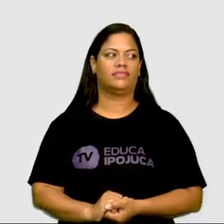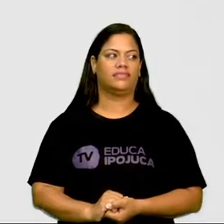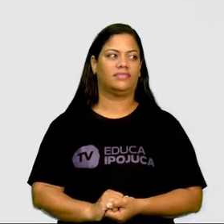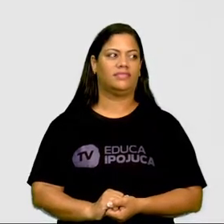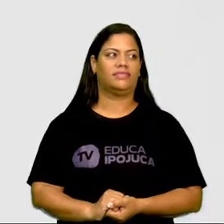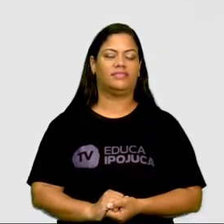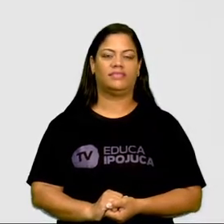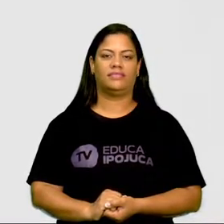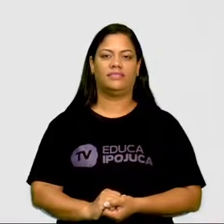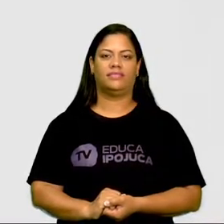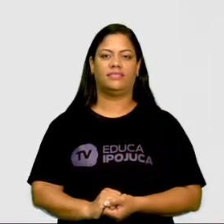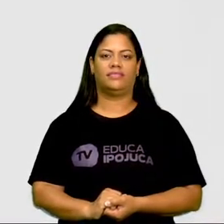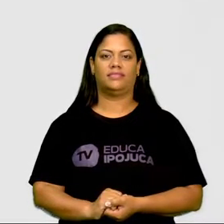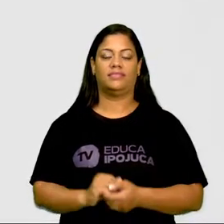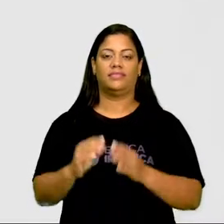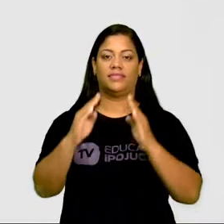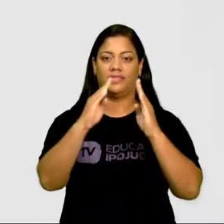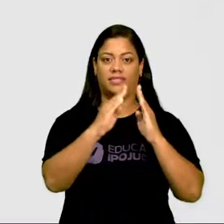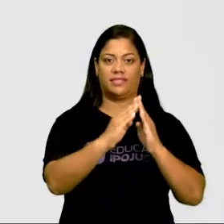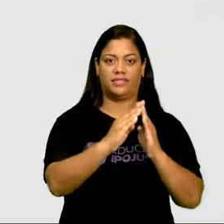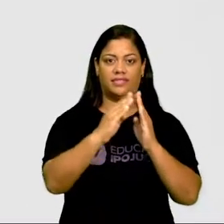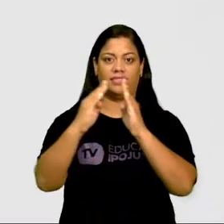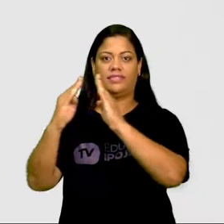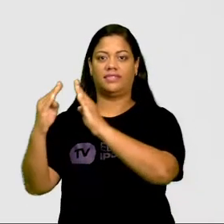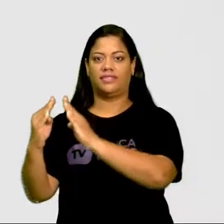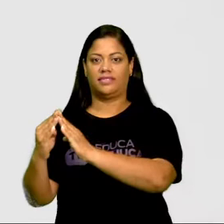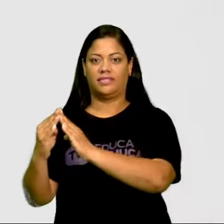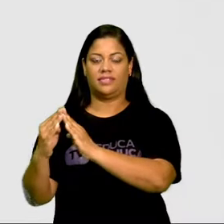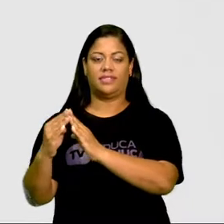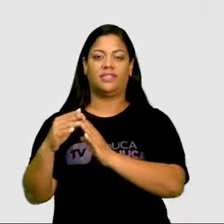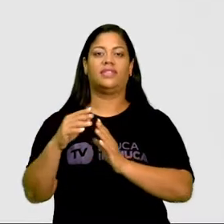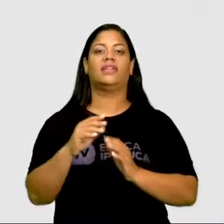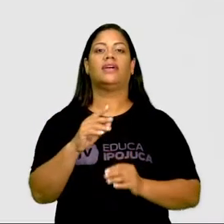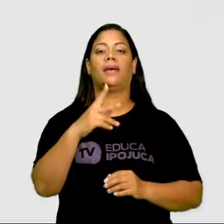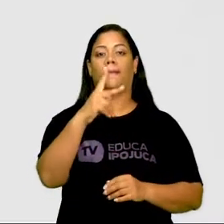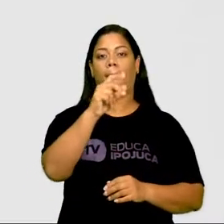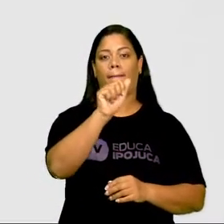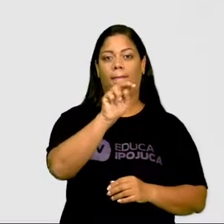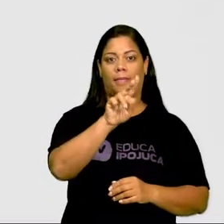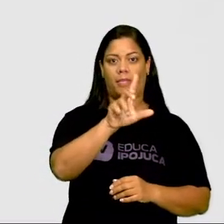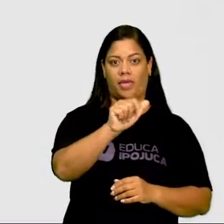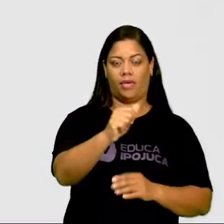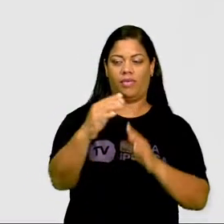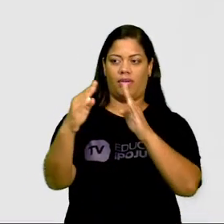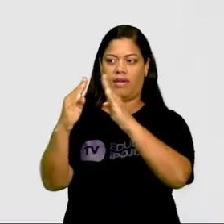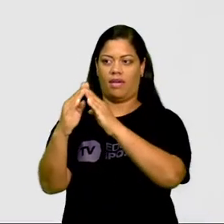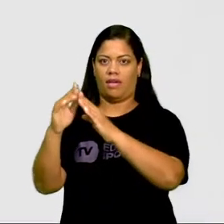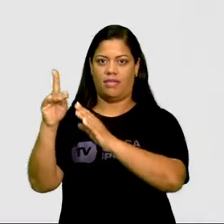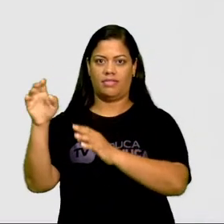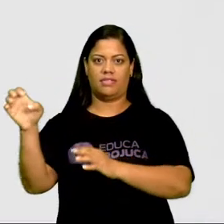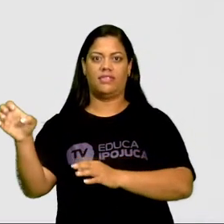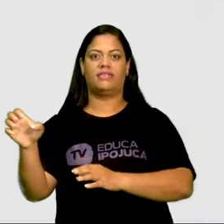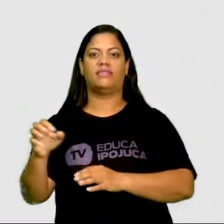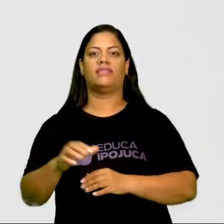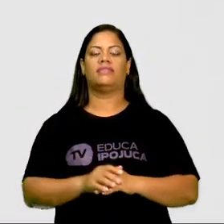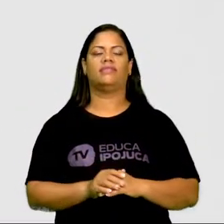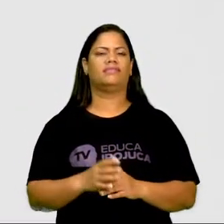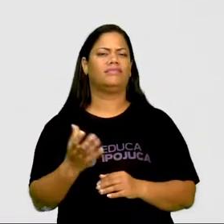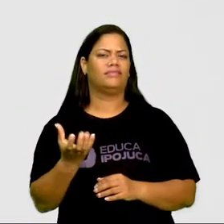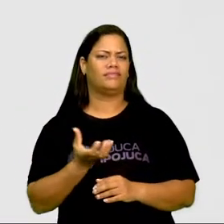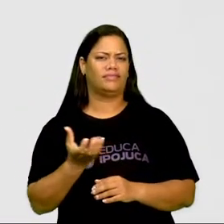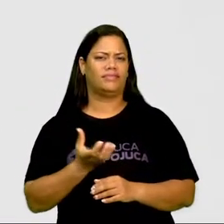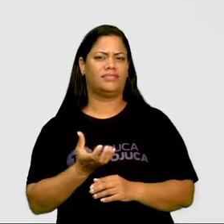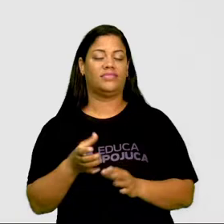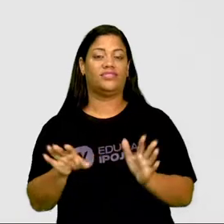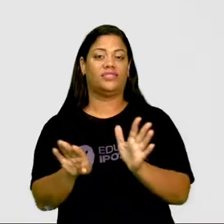na verdade duas casas aí, casa da Paula e a casa do Zé. E eles querem